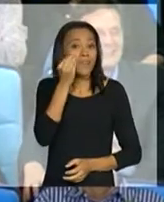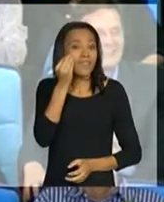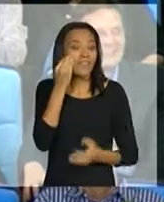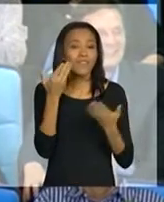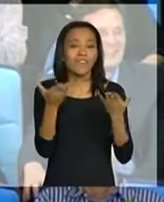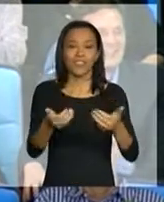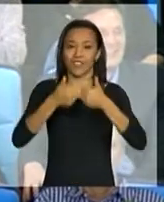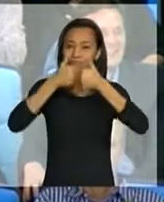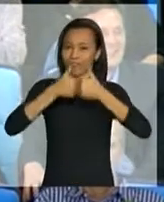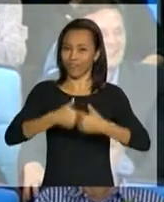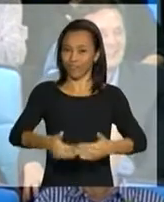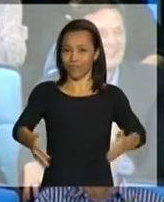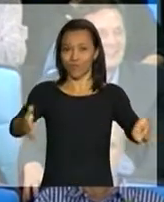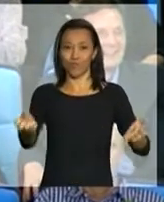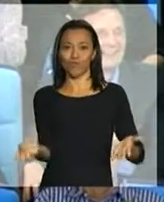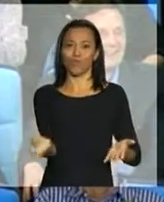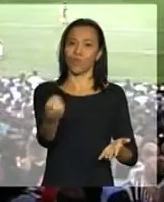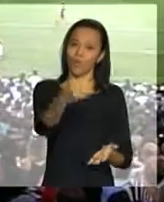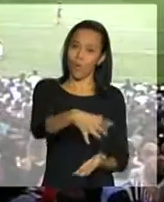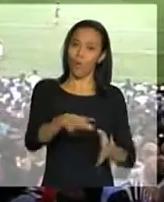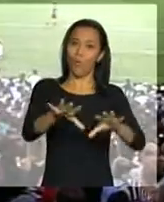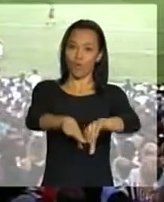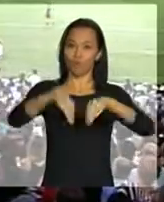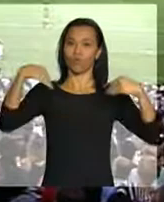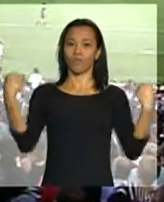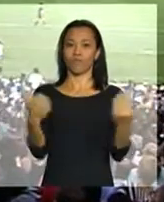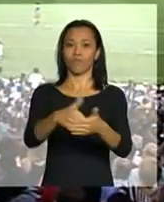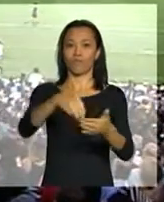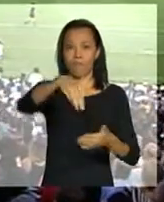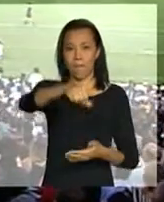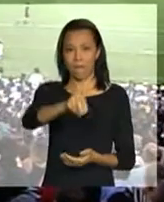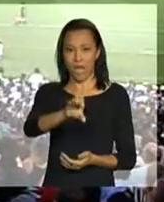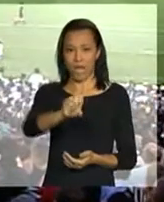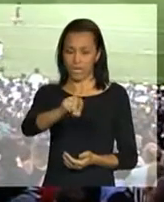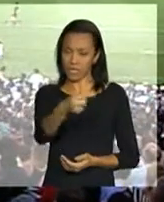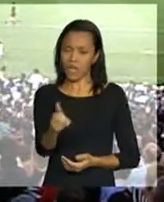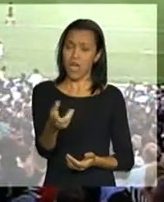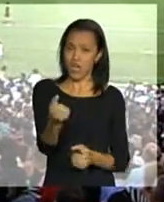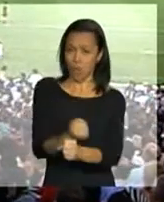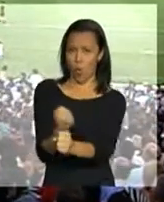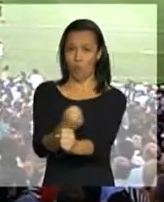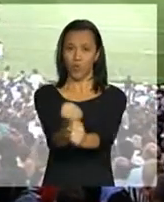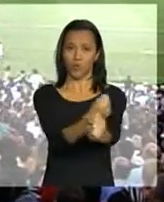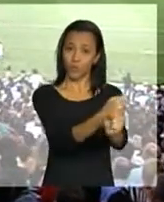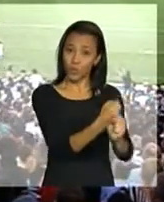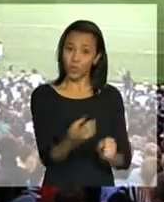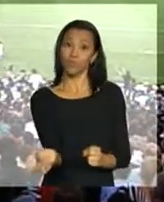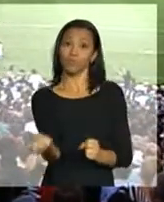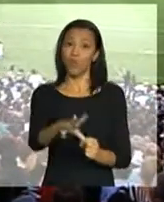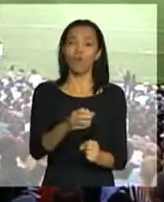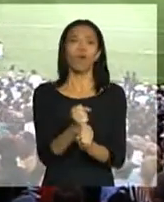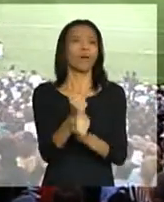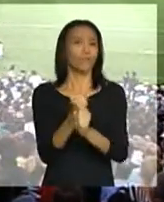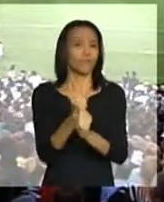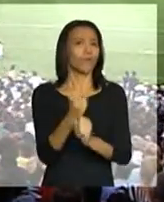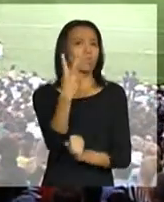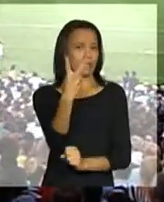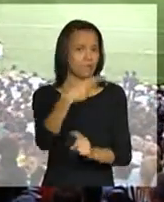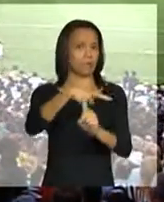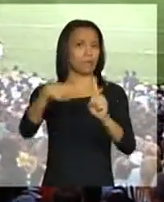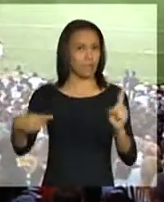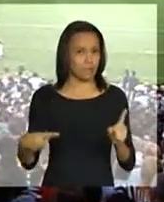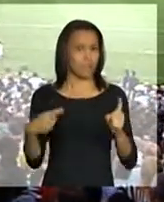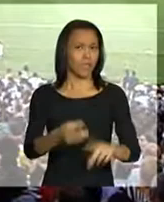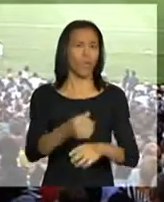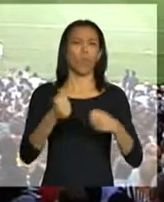inaugural do novo Maracanã. As obras de modernização do estádio duraram dois anos e meio e